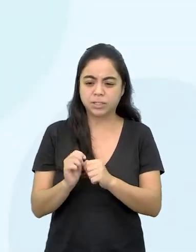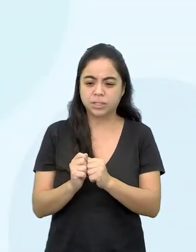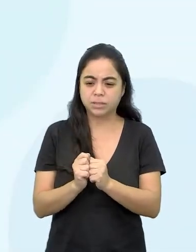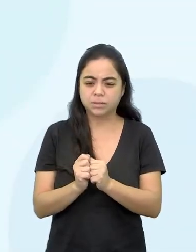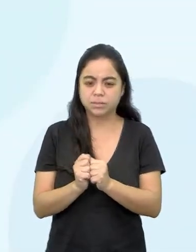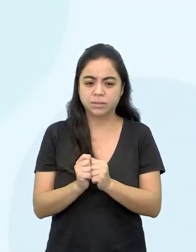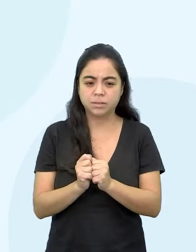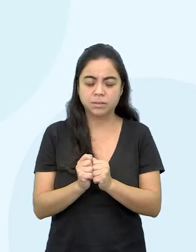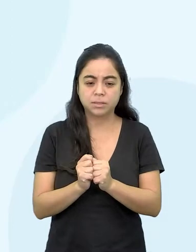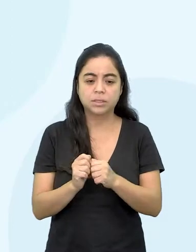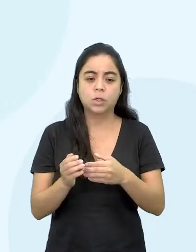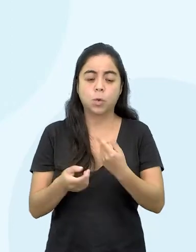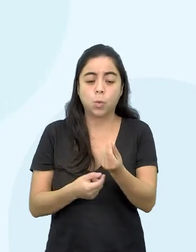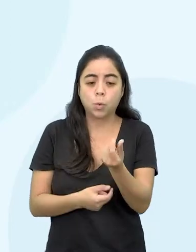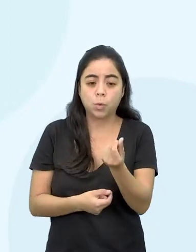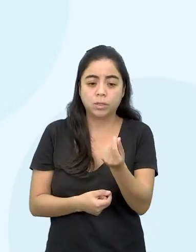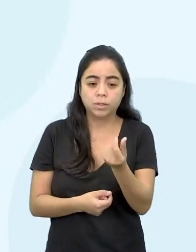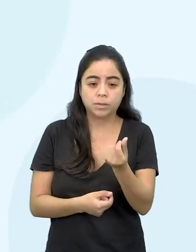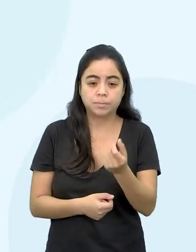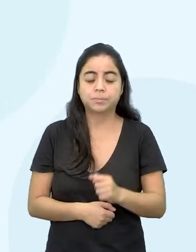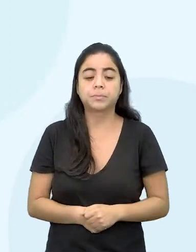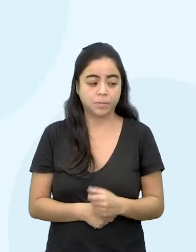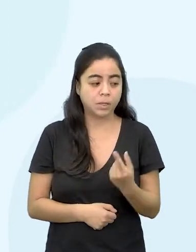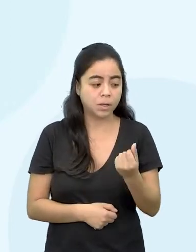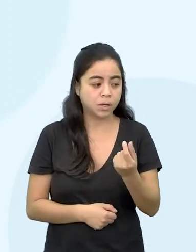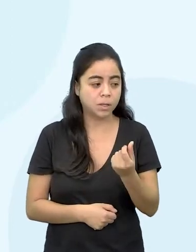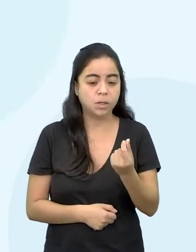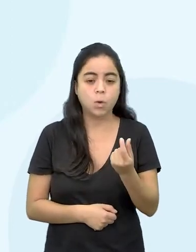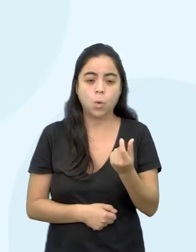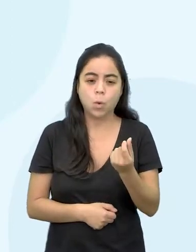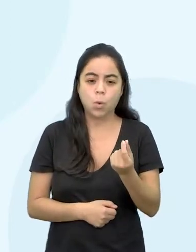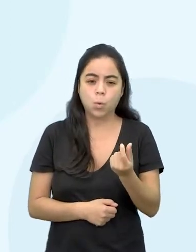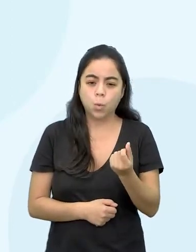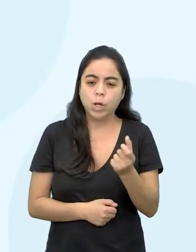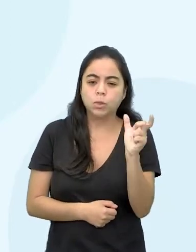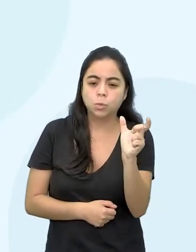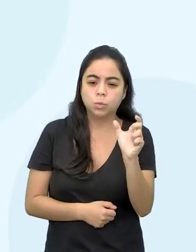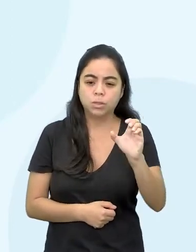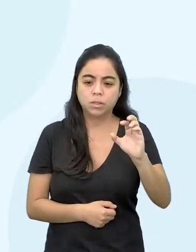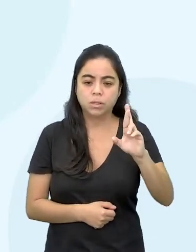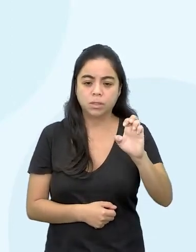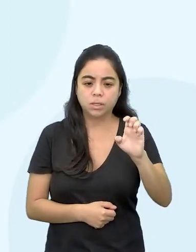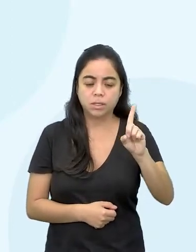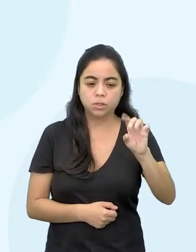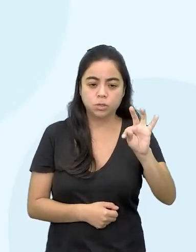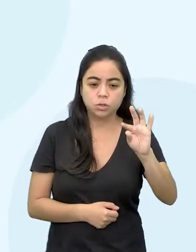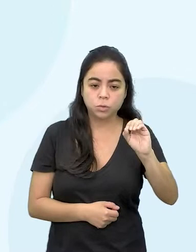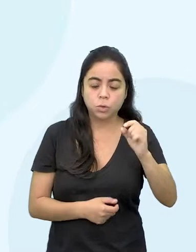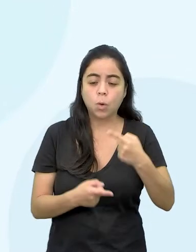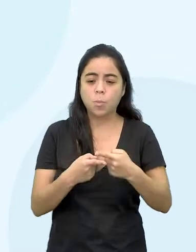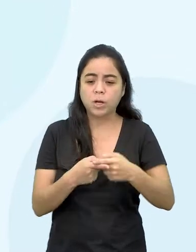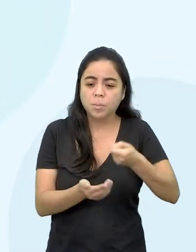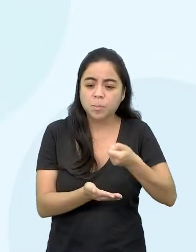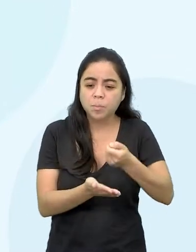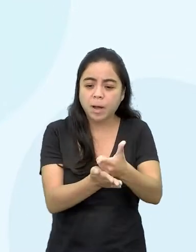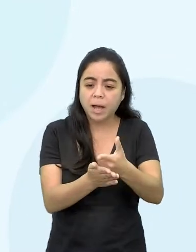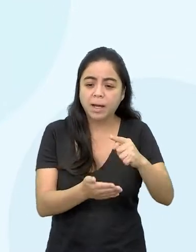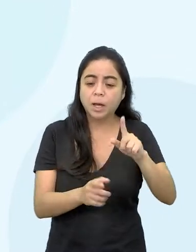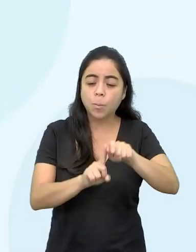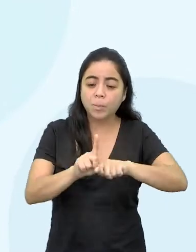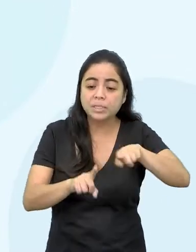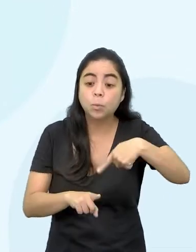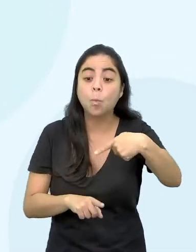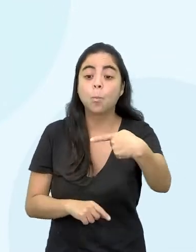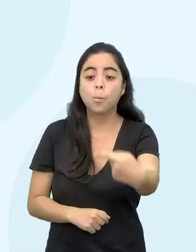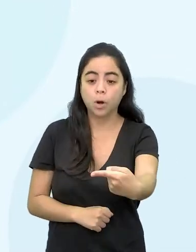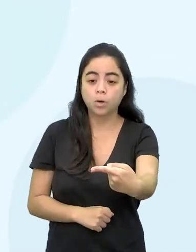fatura aí do cartão de crédito, eu ensinei que o cartão fatura a conta, né, porque a gente paga o mês subsequente, por isso que chama